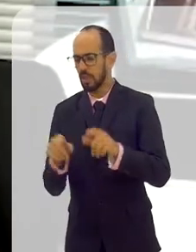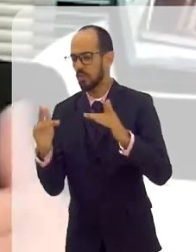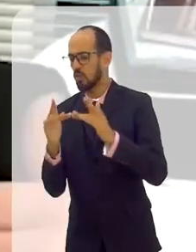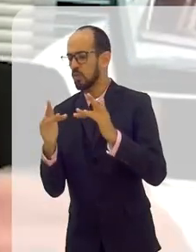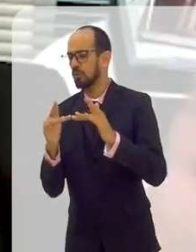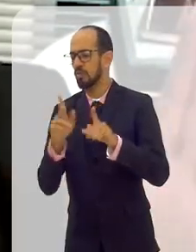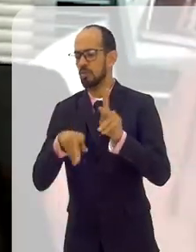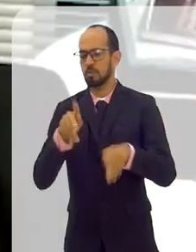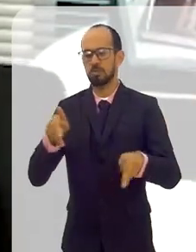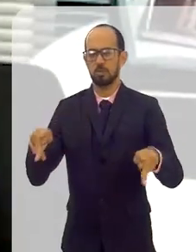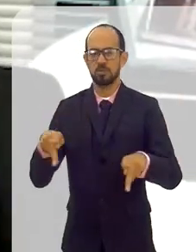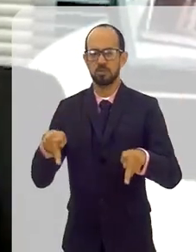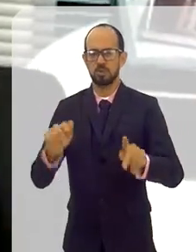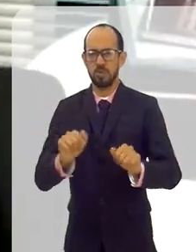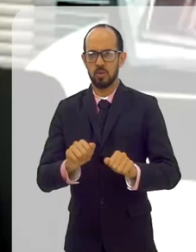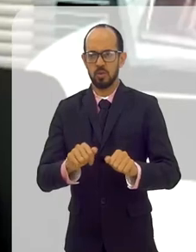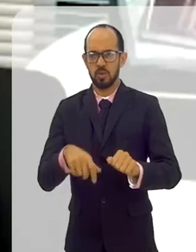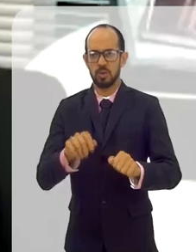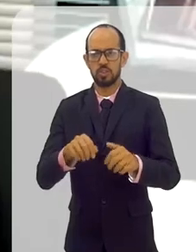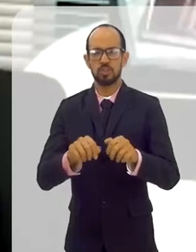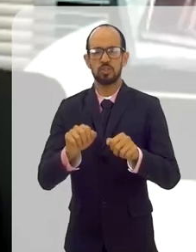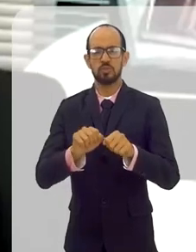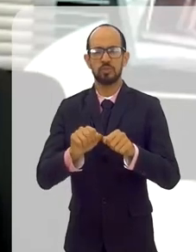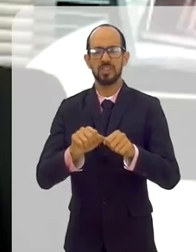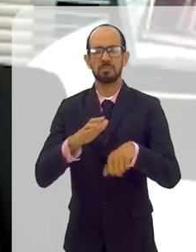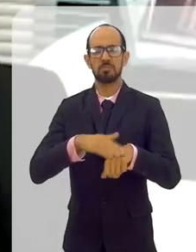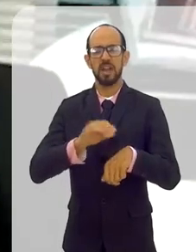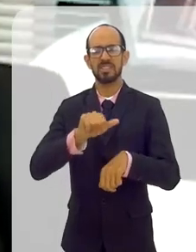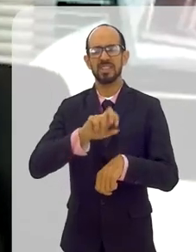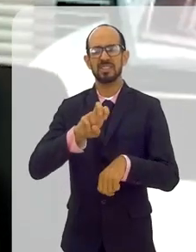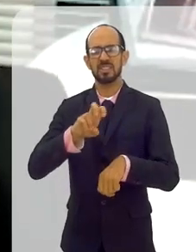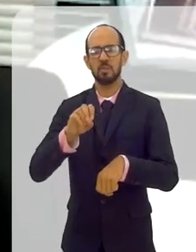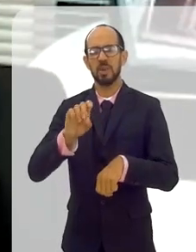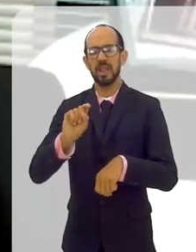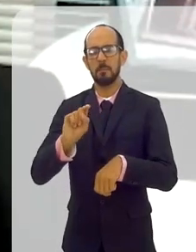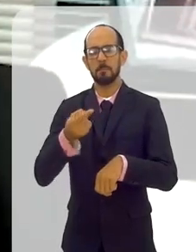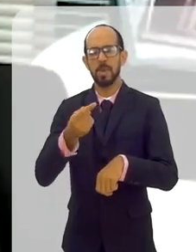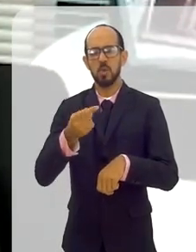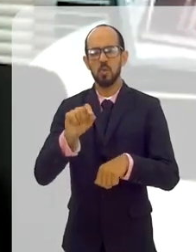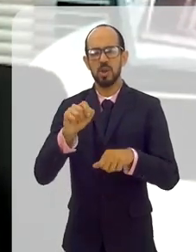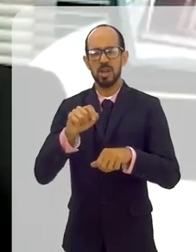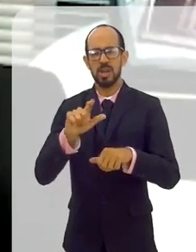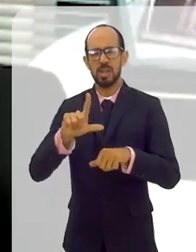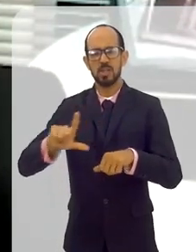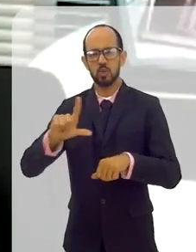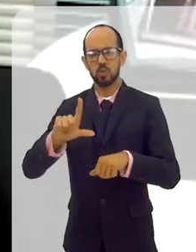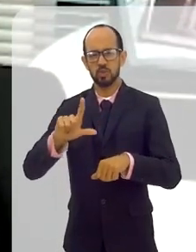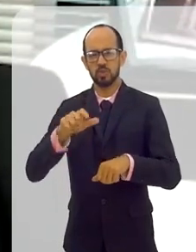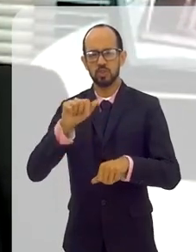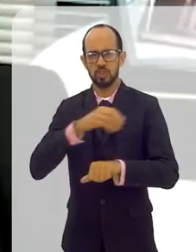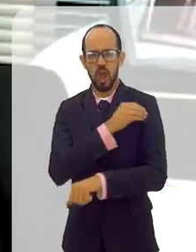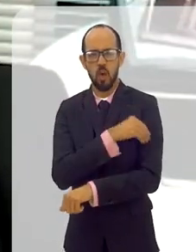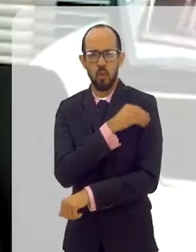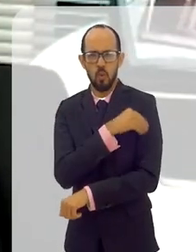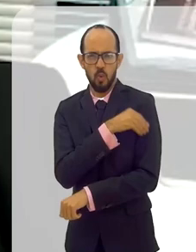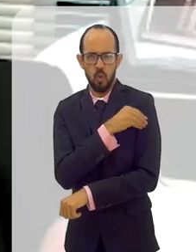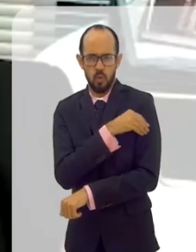produzimos mais de 150 mil litros de álcool, tínhamos álcool 70 em todas as formulações,